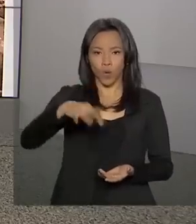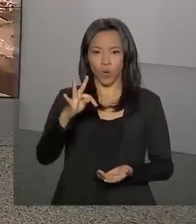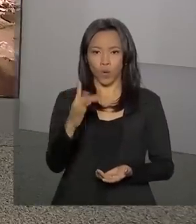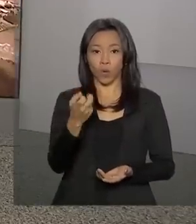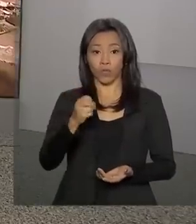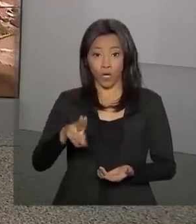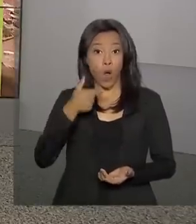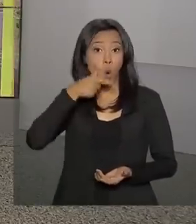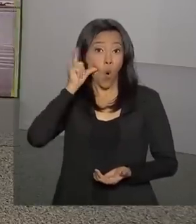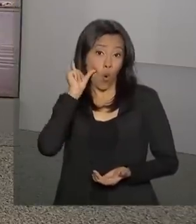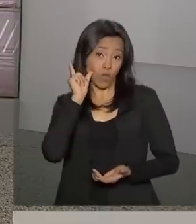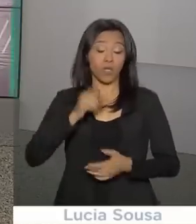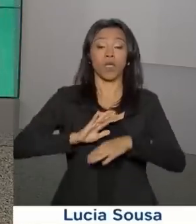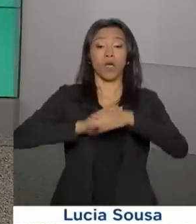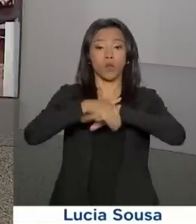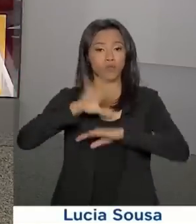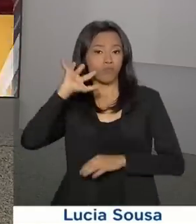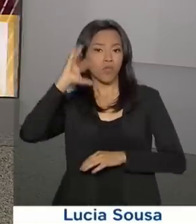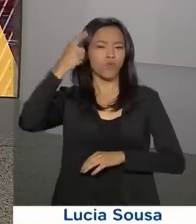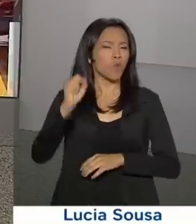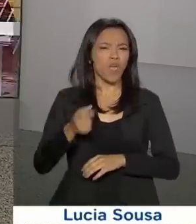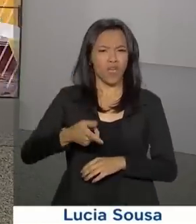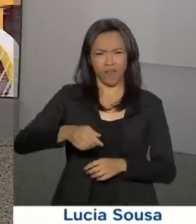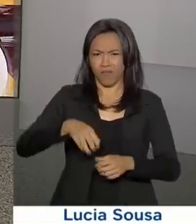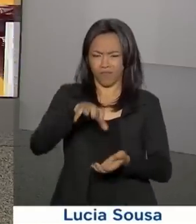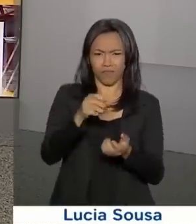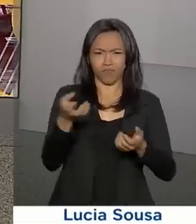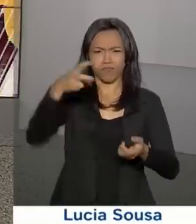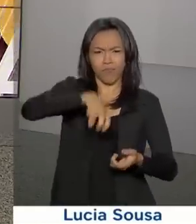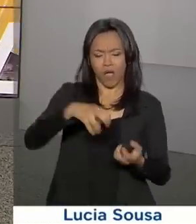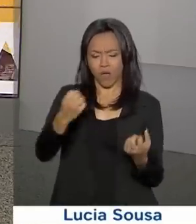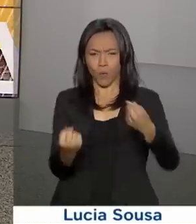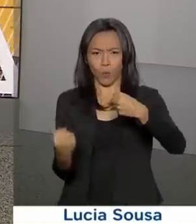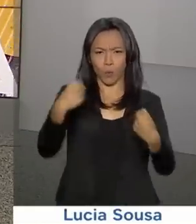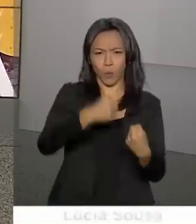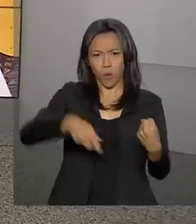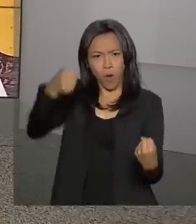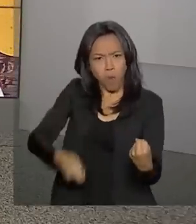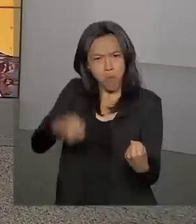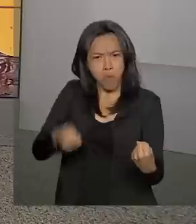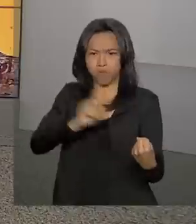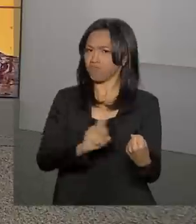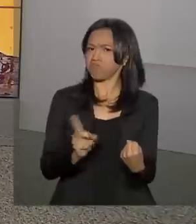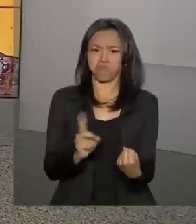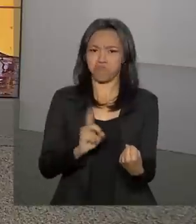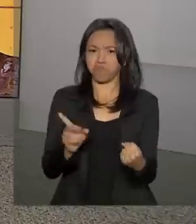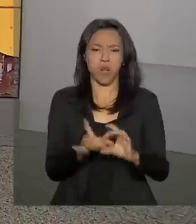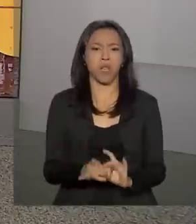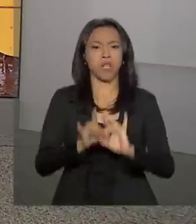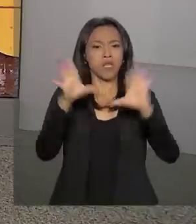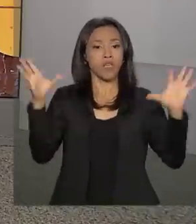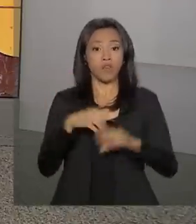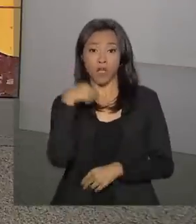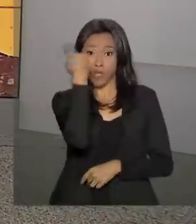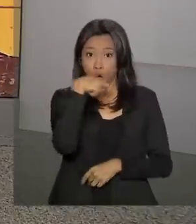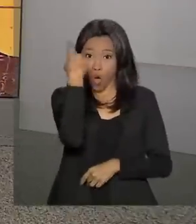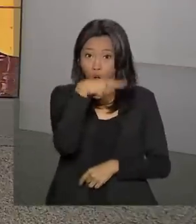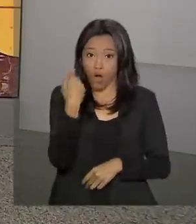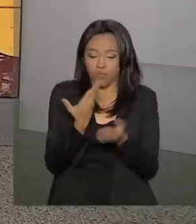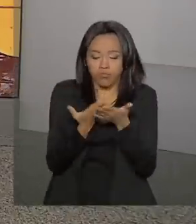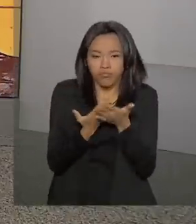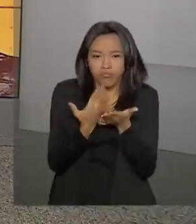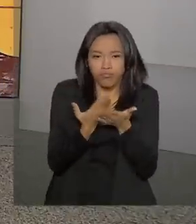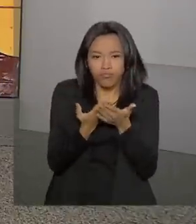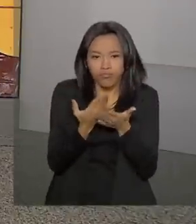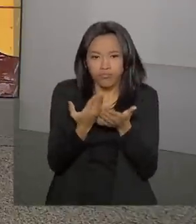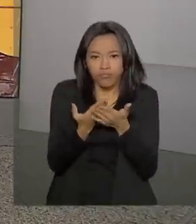à noite tornar facultativo o uso de simuladores de direção nas autoescolas. E o número de horas-aulas obrigatórias do